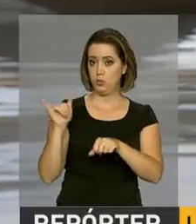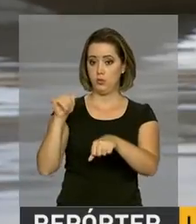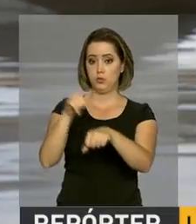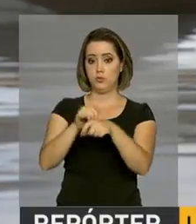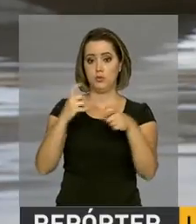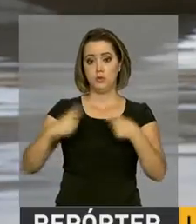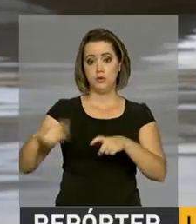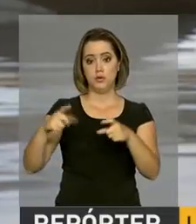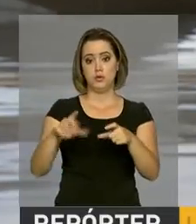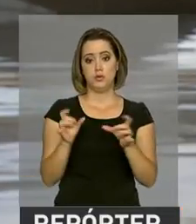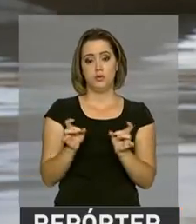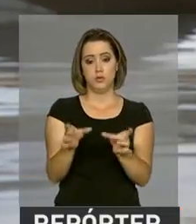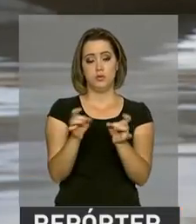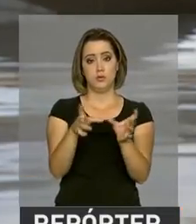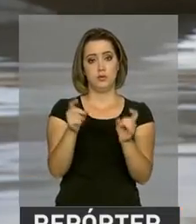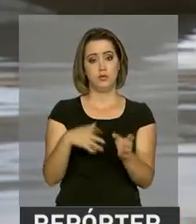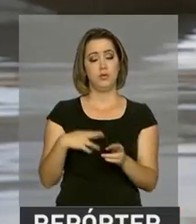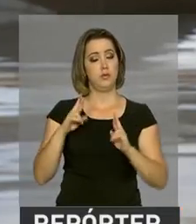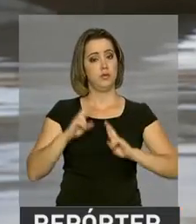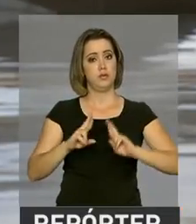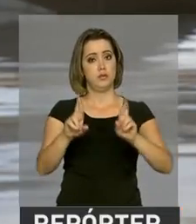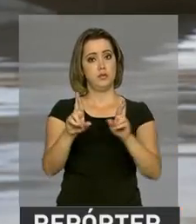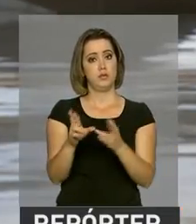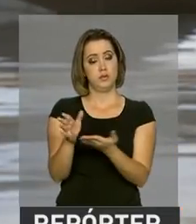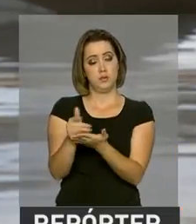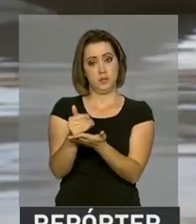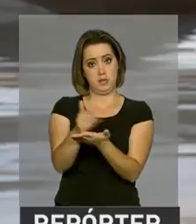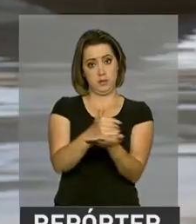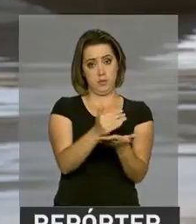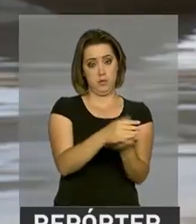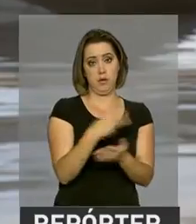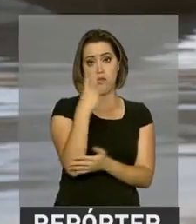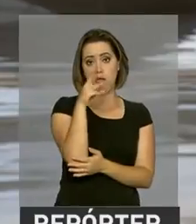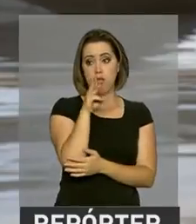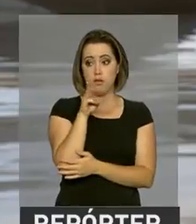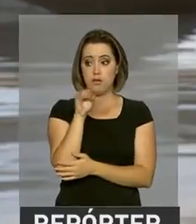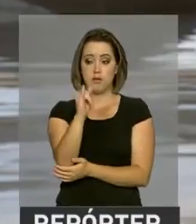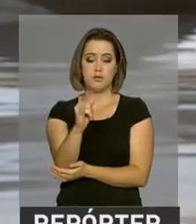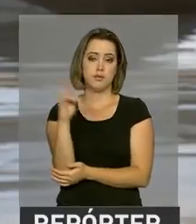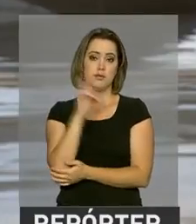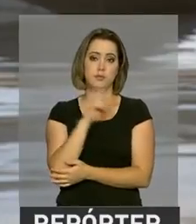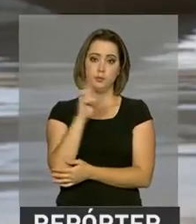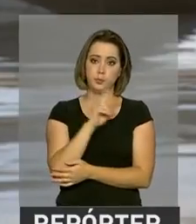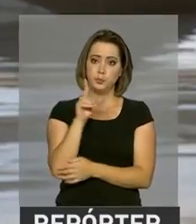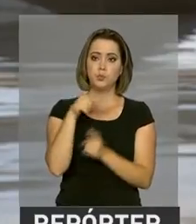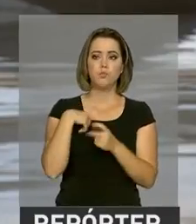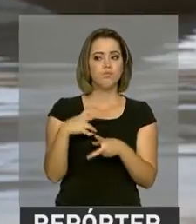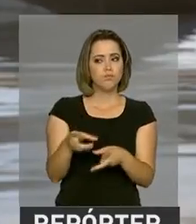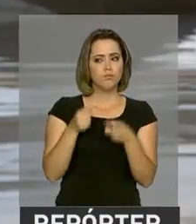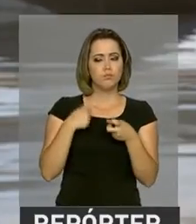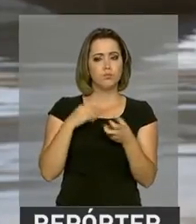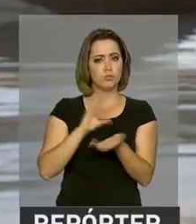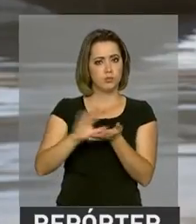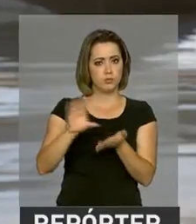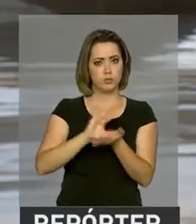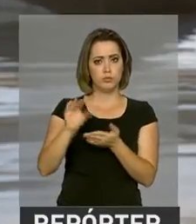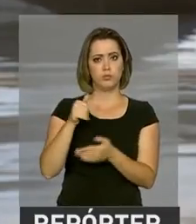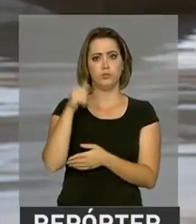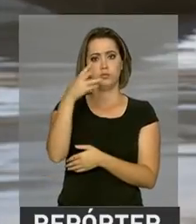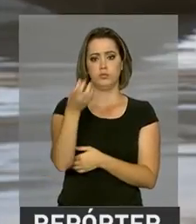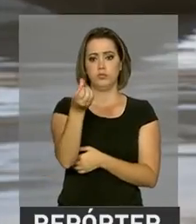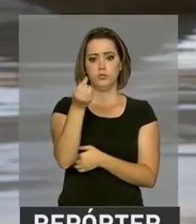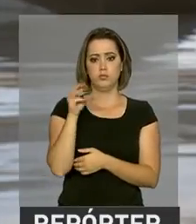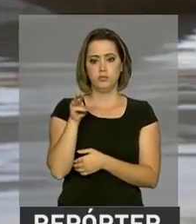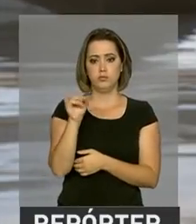Com a concessão, o governo espera arrecadar pelo menos 3 bilhões de reais. E a estimativa é de que sejam investidos mais de